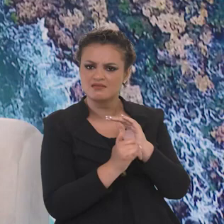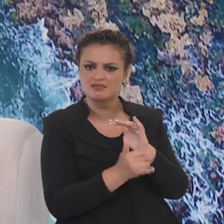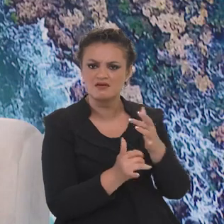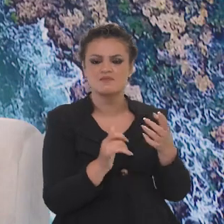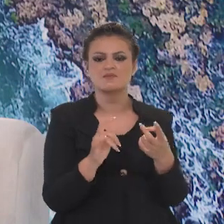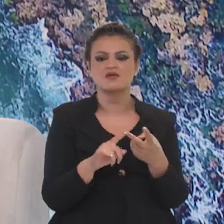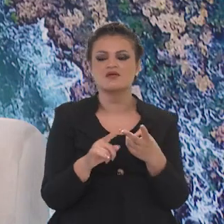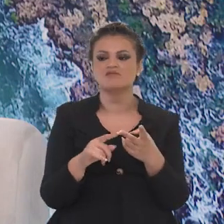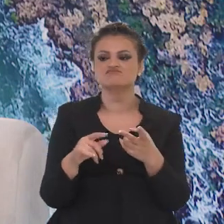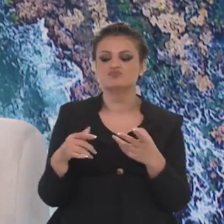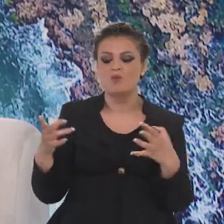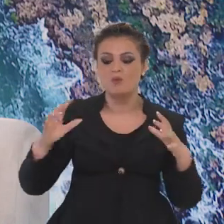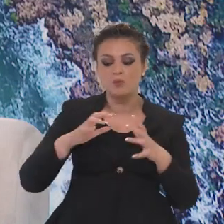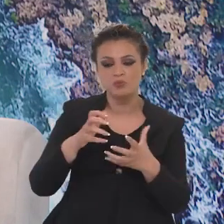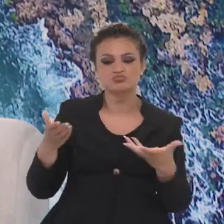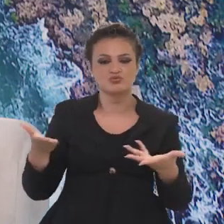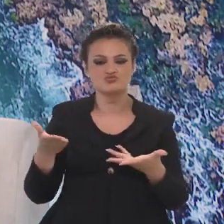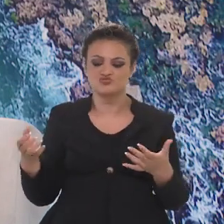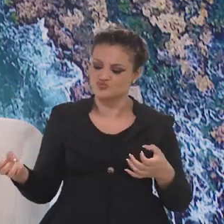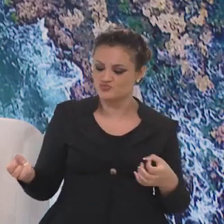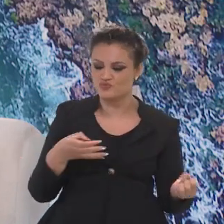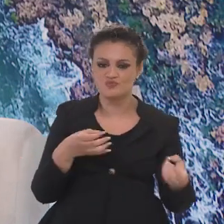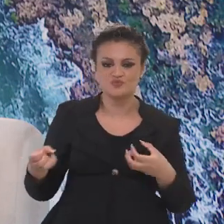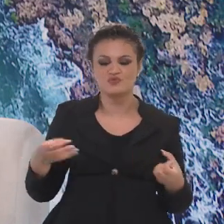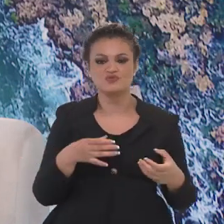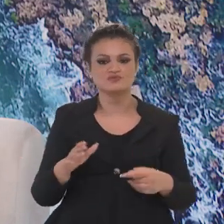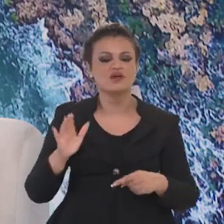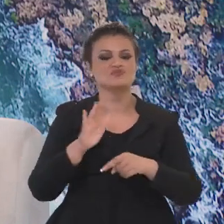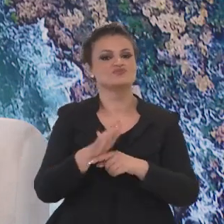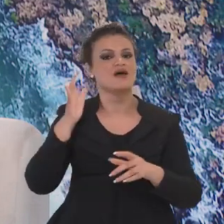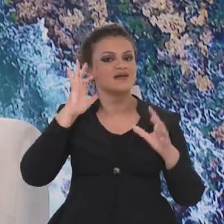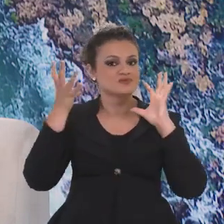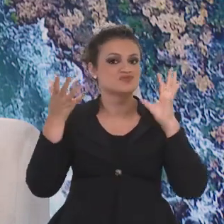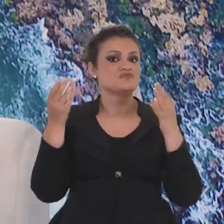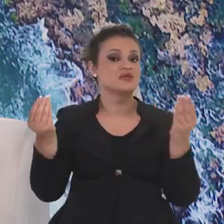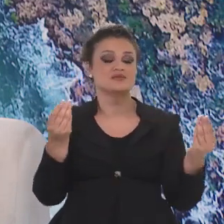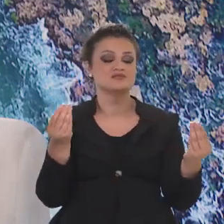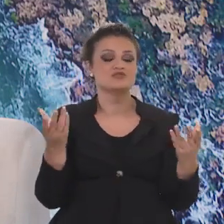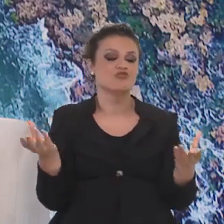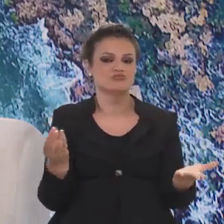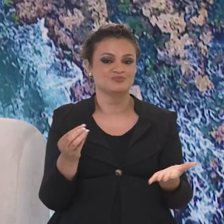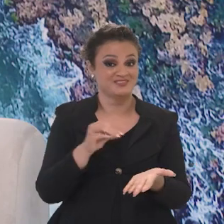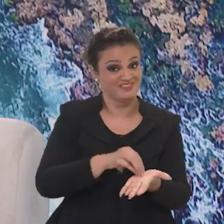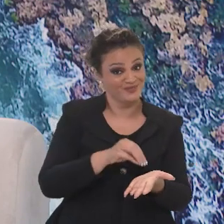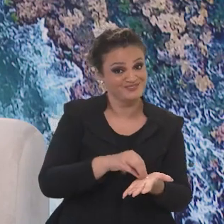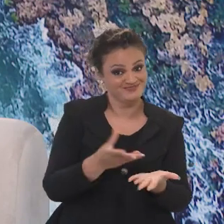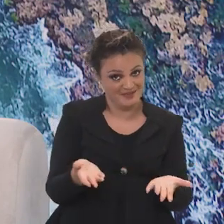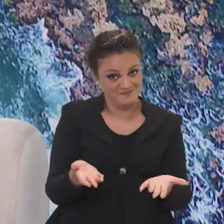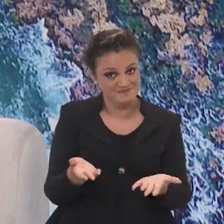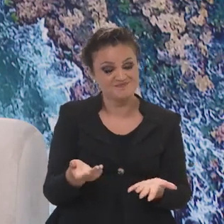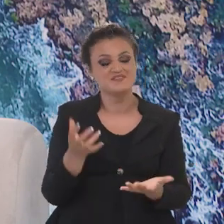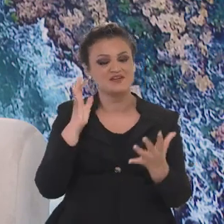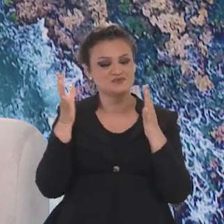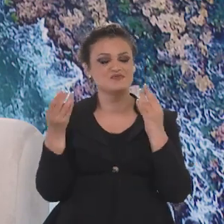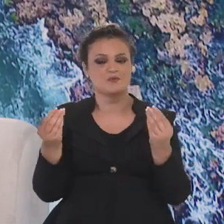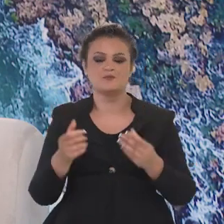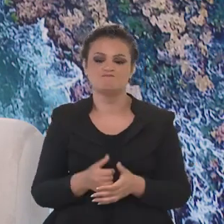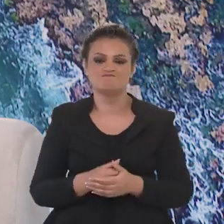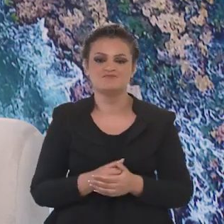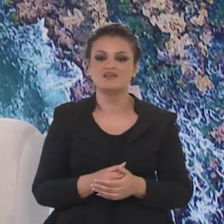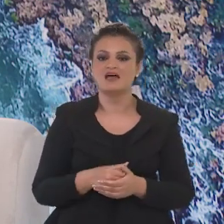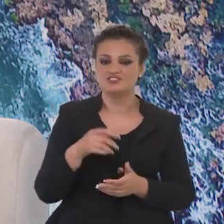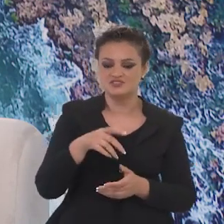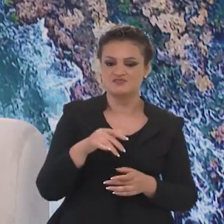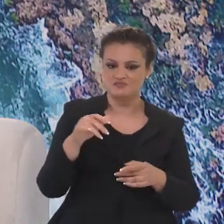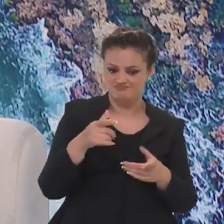startups, como que esse mundo da inovação pode nos ajudar a resolver esses dois gargalos do turismo. E a gente vai usar